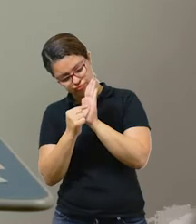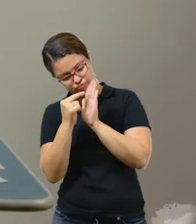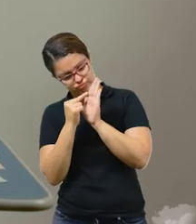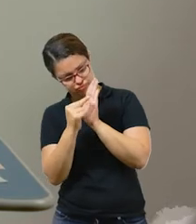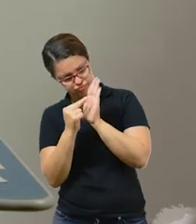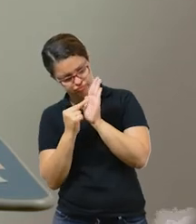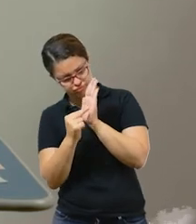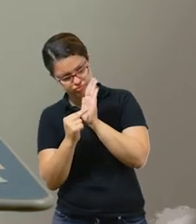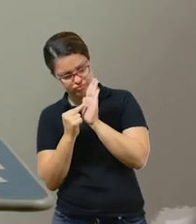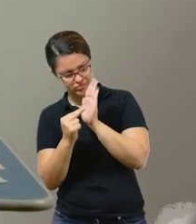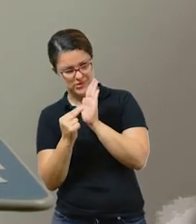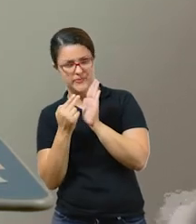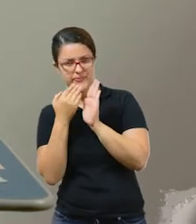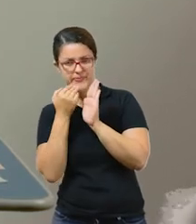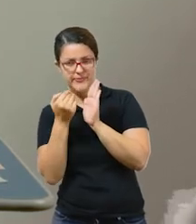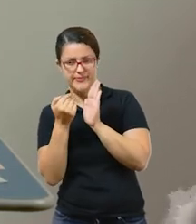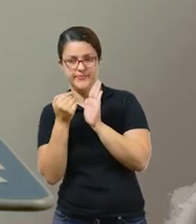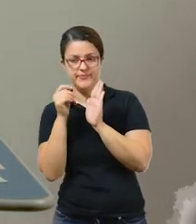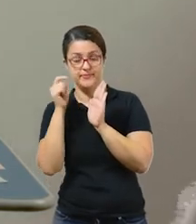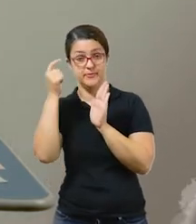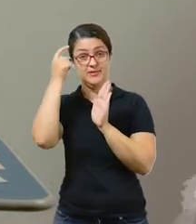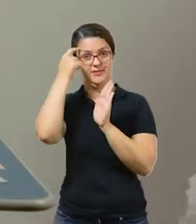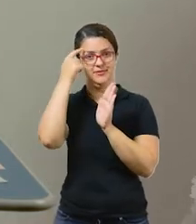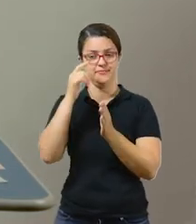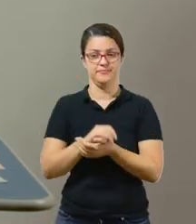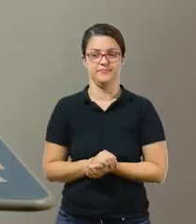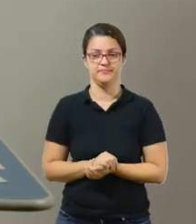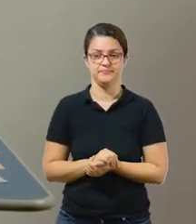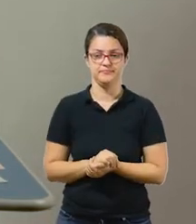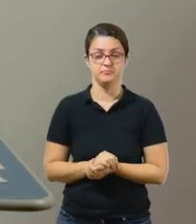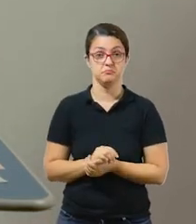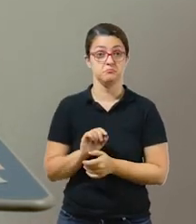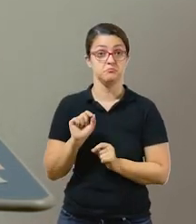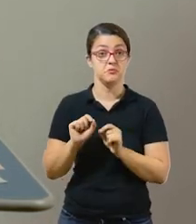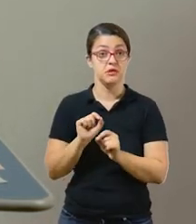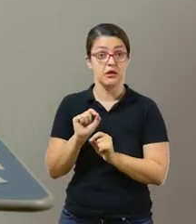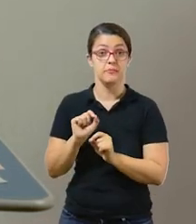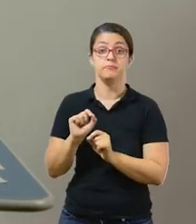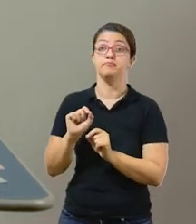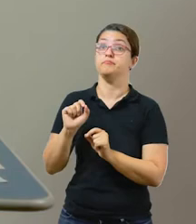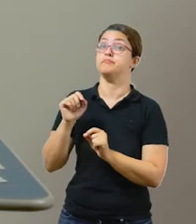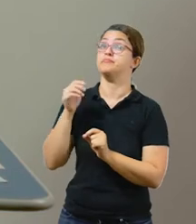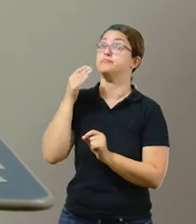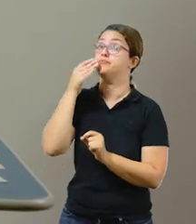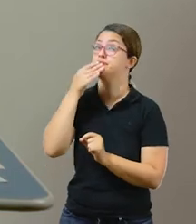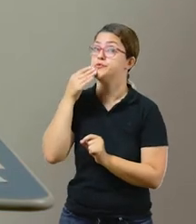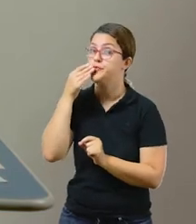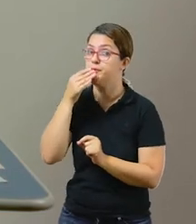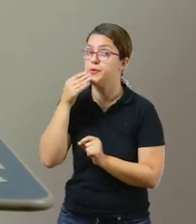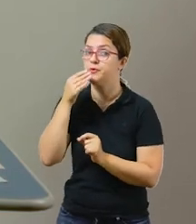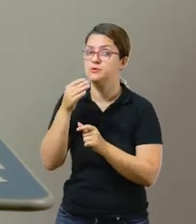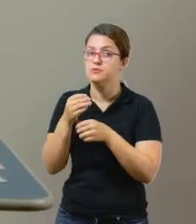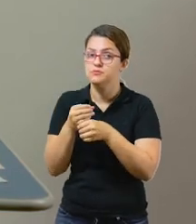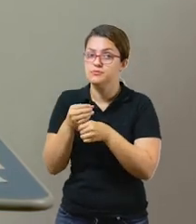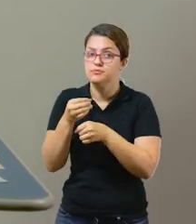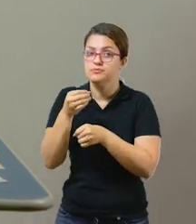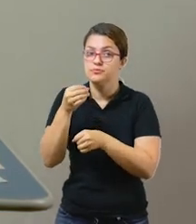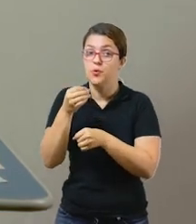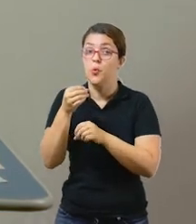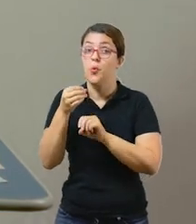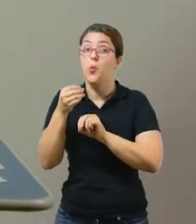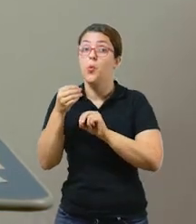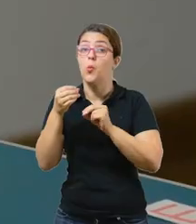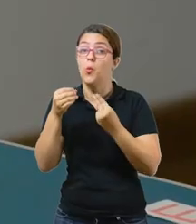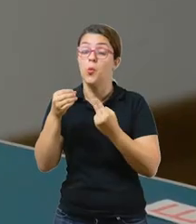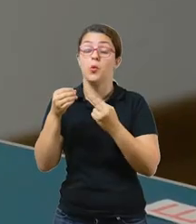na charadinha, tá bom? Então vamos lá? Essa primeira adivinha. É um tipo de doce, na casquinha ou no